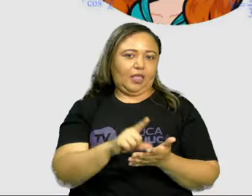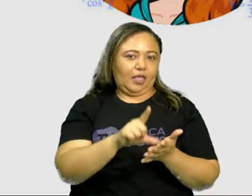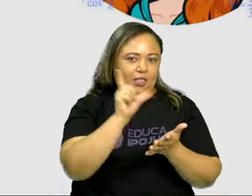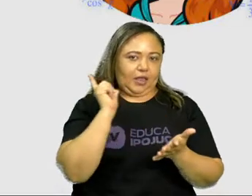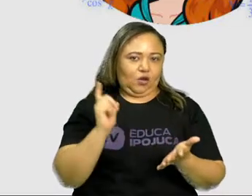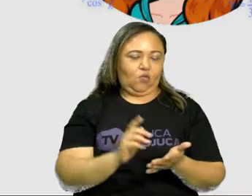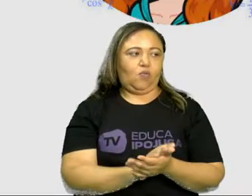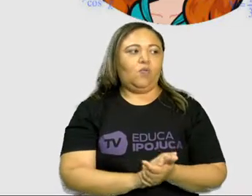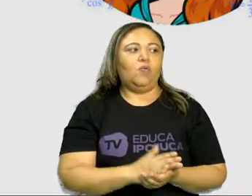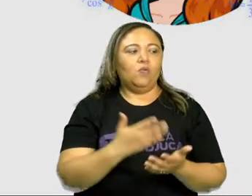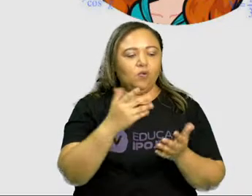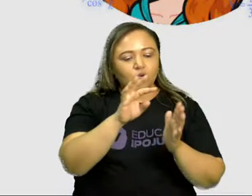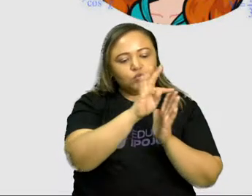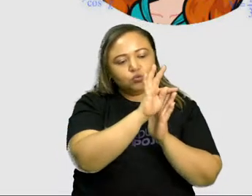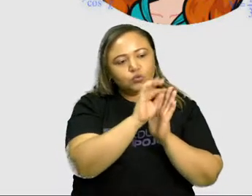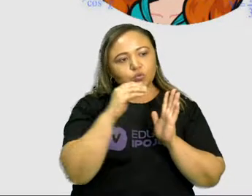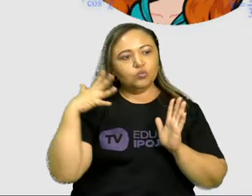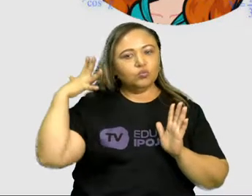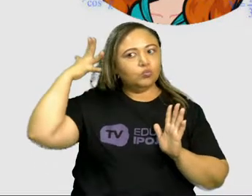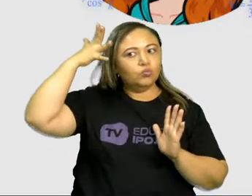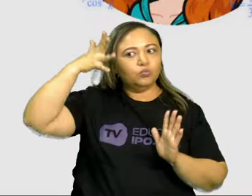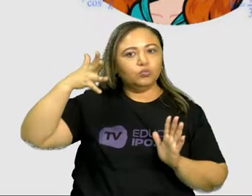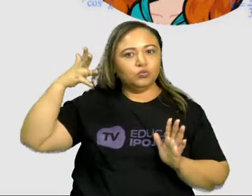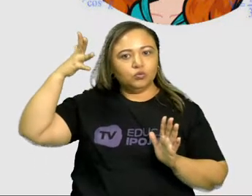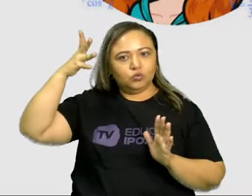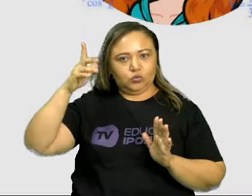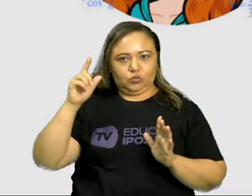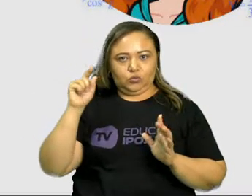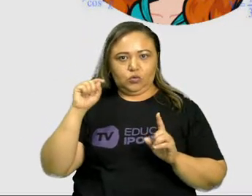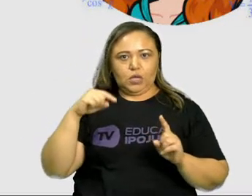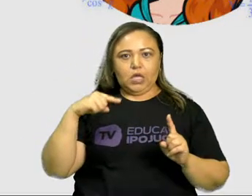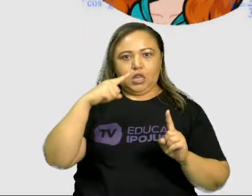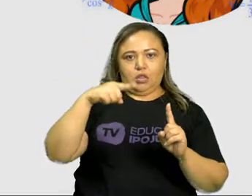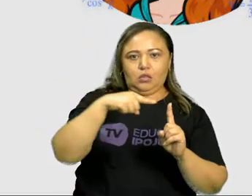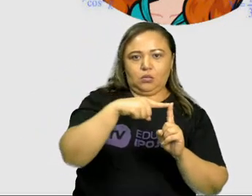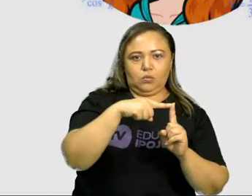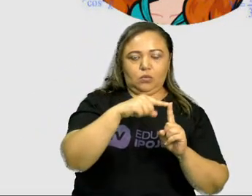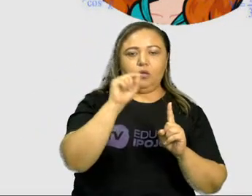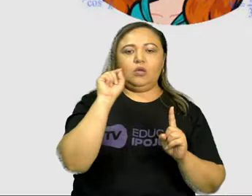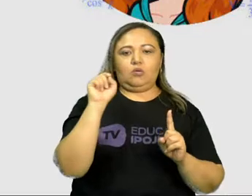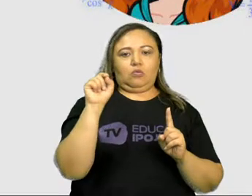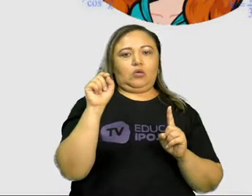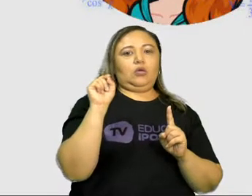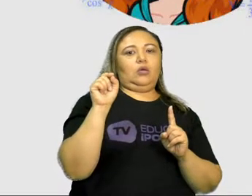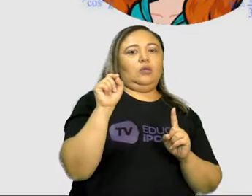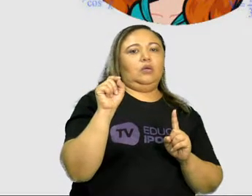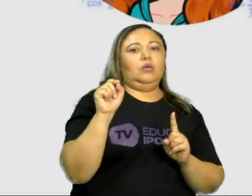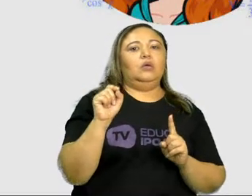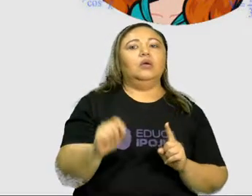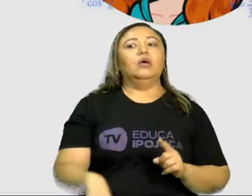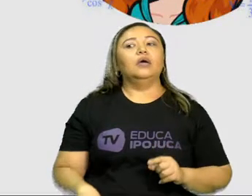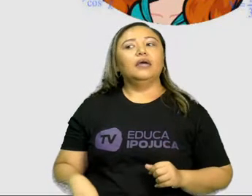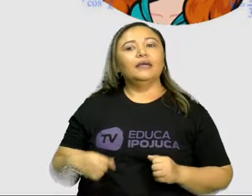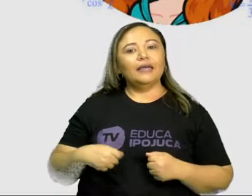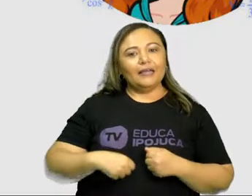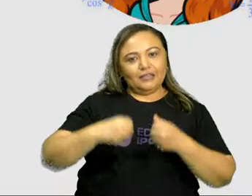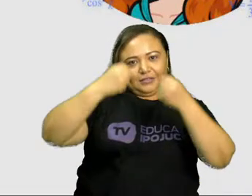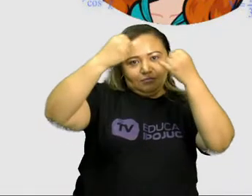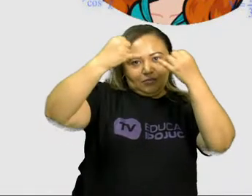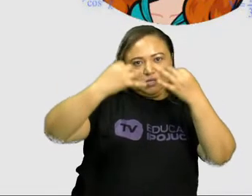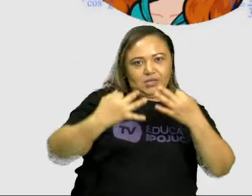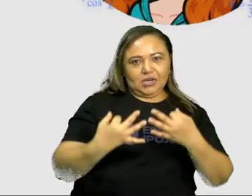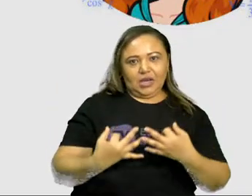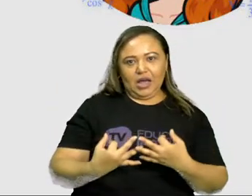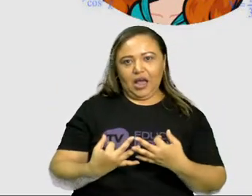Vimos que o discurso tem uma intenção. E deixa transparecer o posicionamento de quem está falando. Identifique